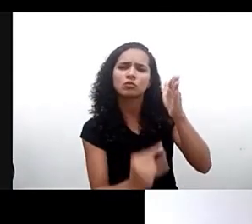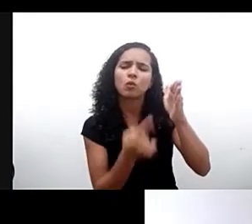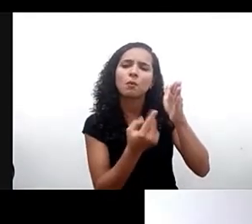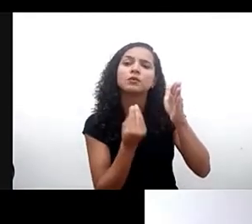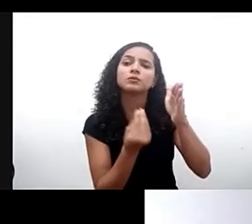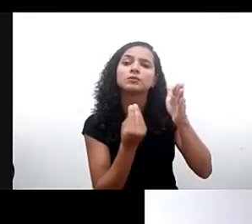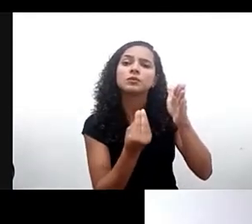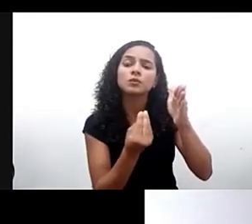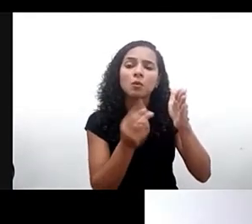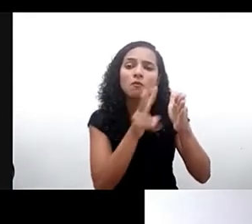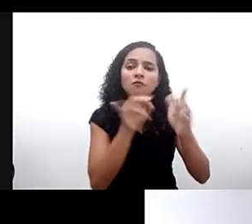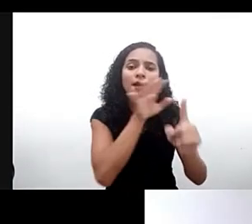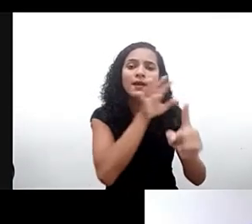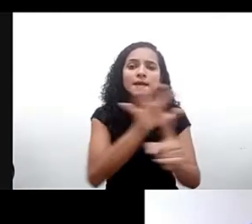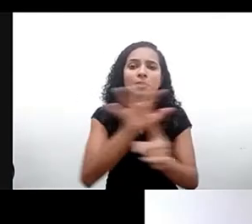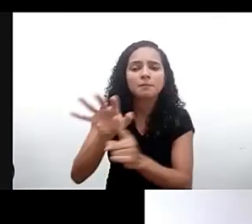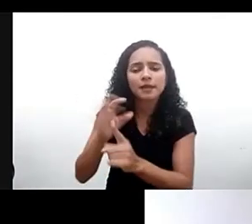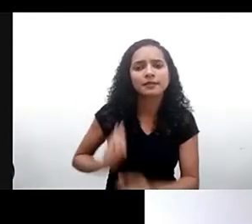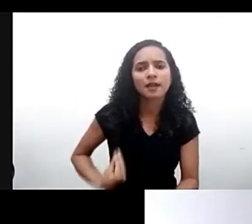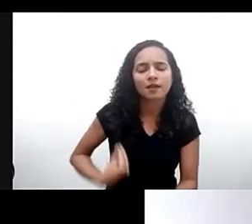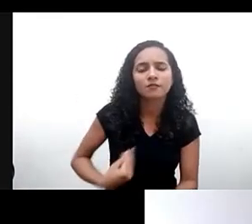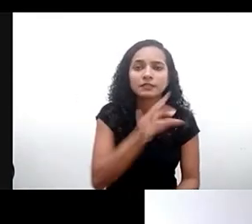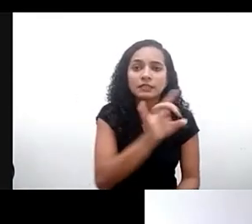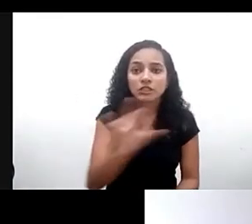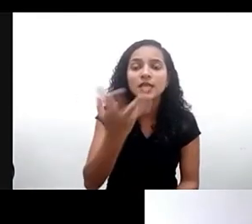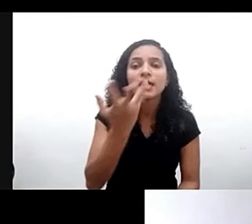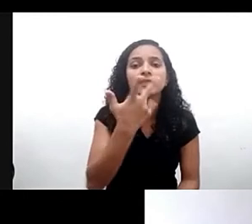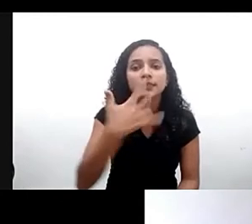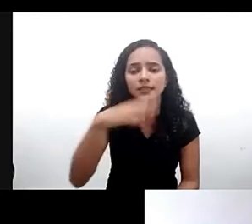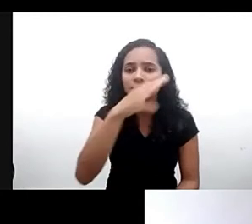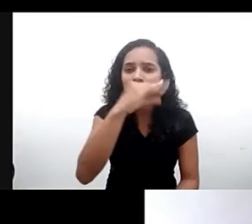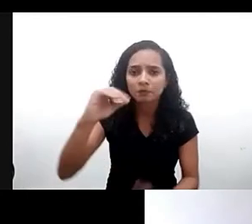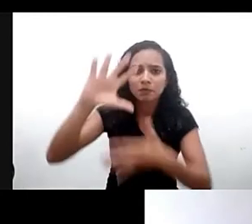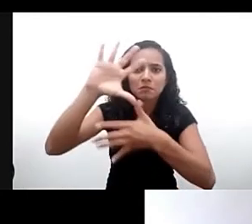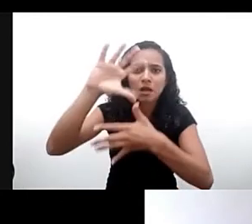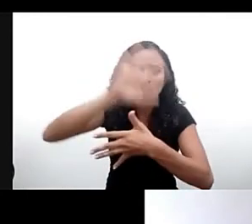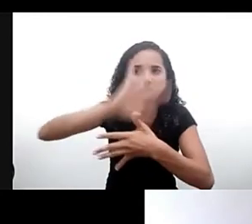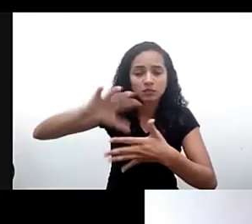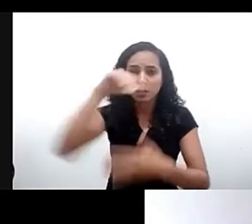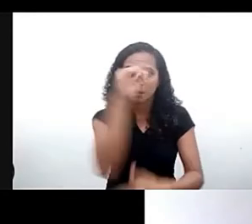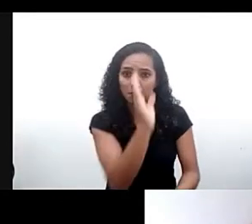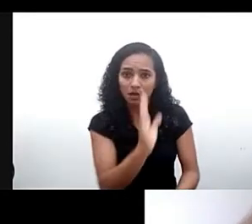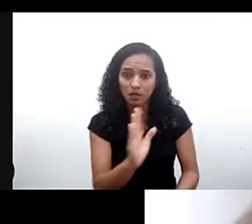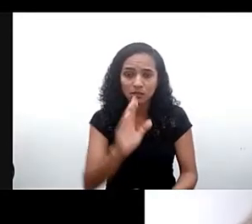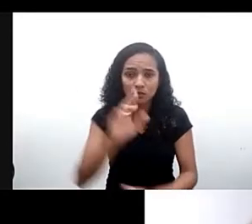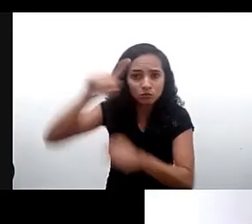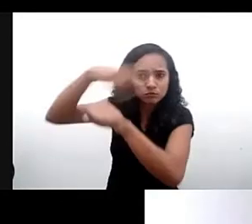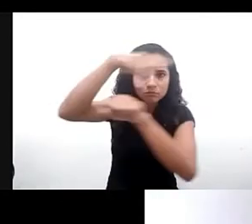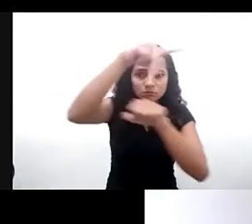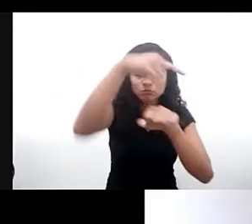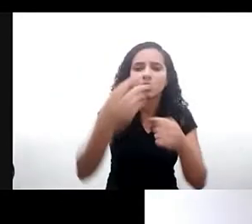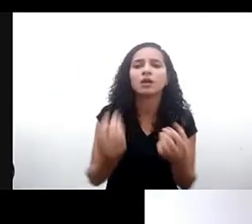vai impactar a vida de crianças e adolescentes na América Latina no Brasil nos países da nossa região eu já queria chamar